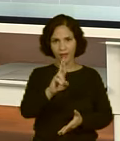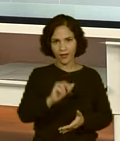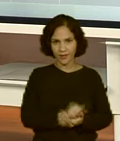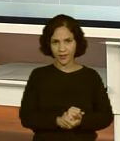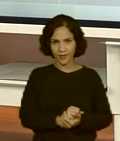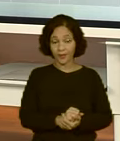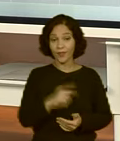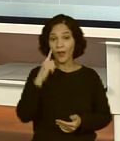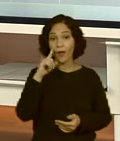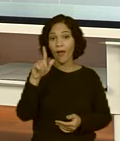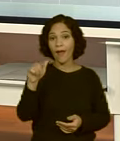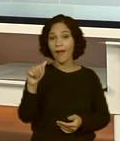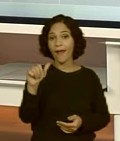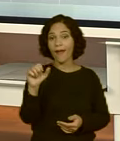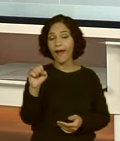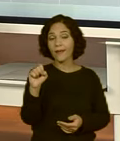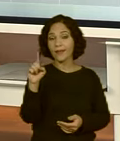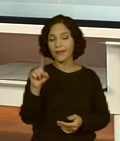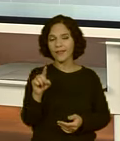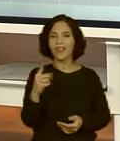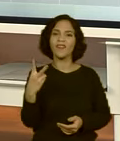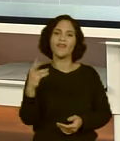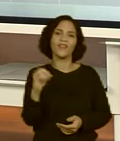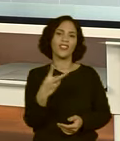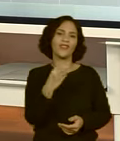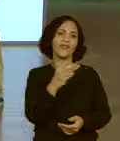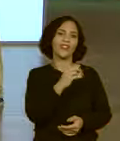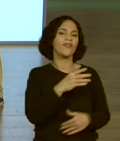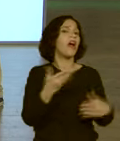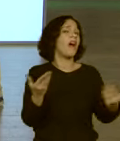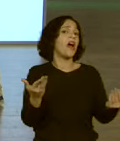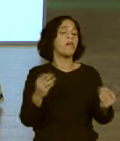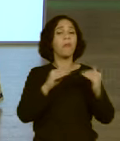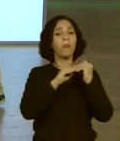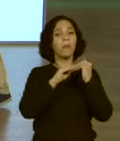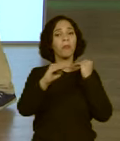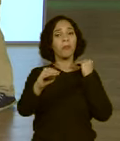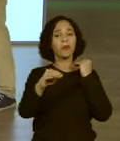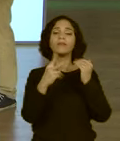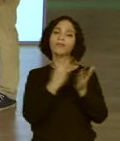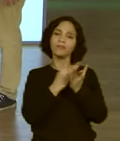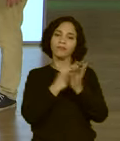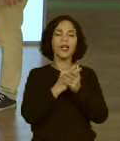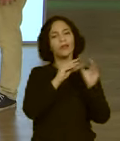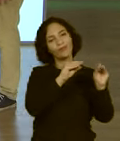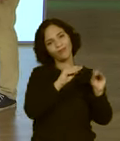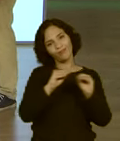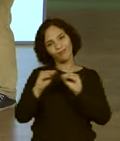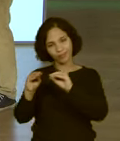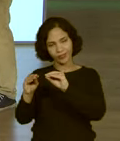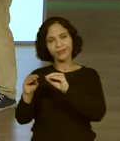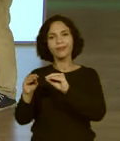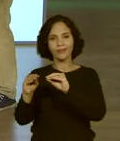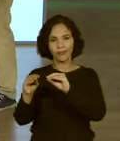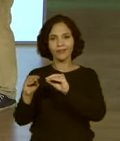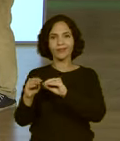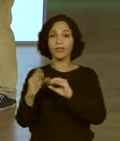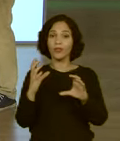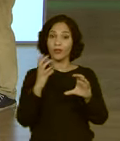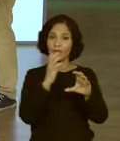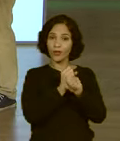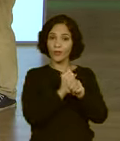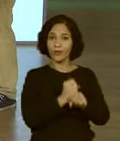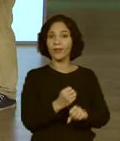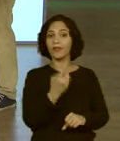Gás. 20, 20, 20. Aí está fácil, né? Todo mês gasta igual. Então, soma-se os